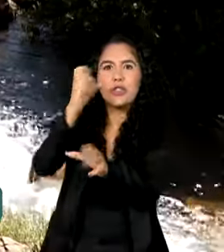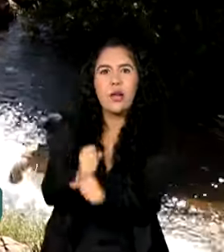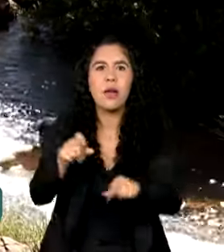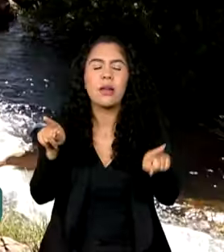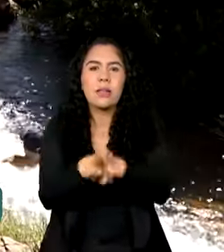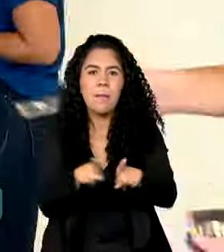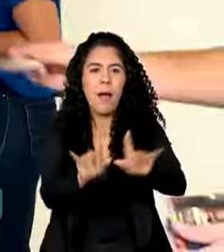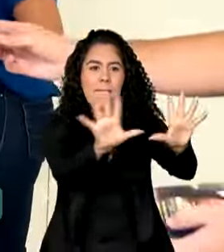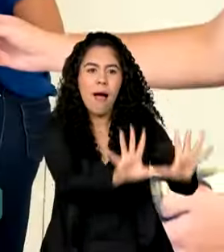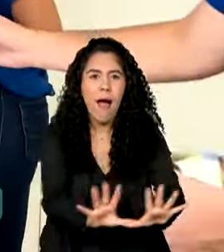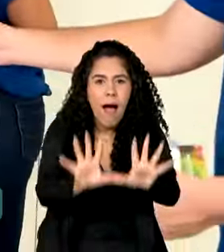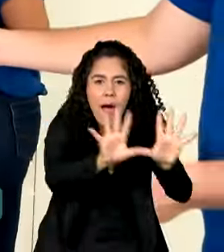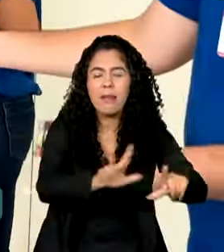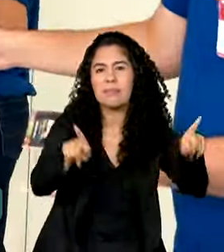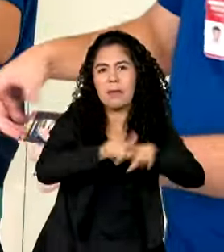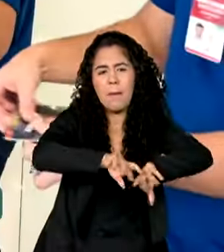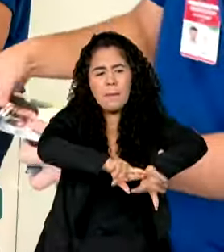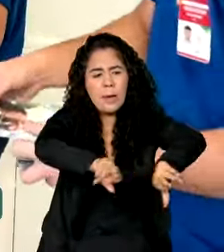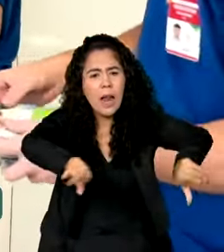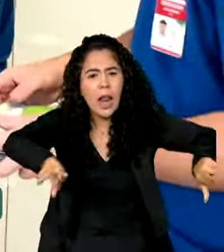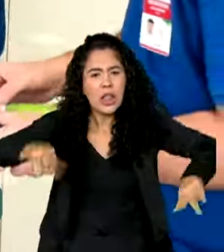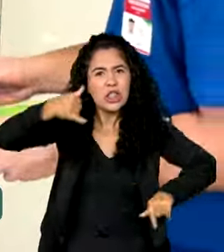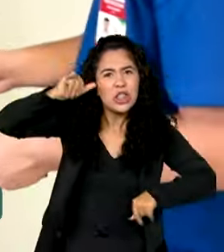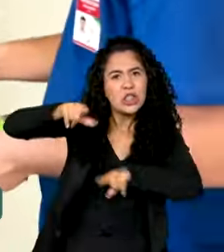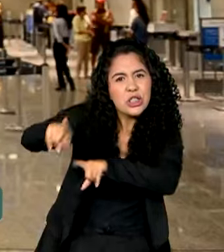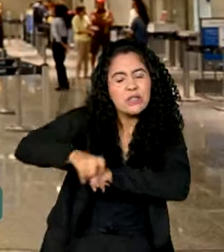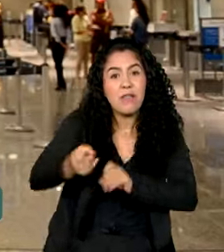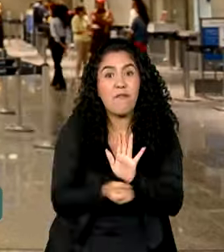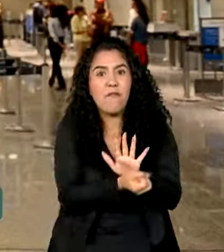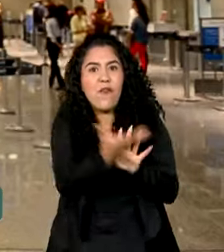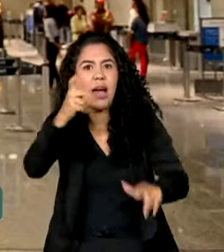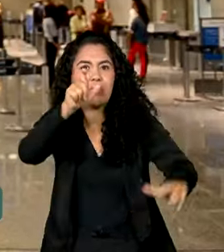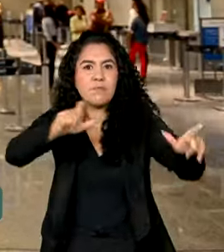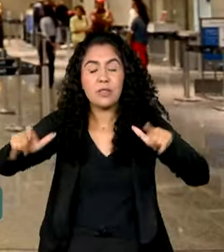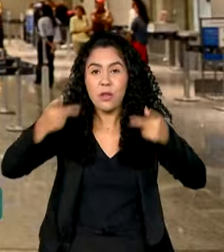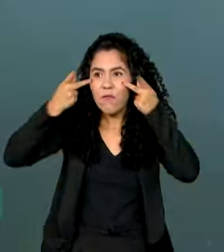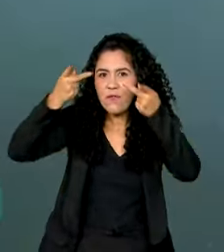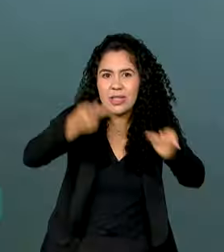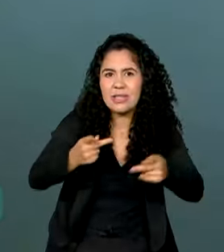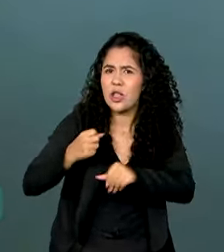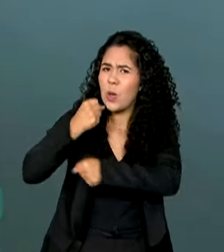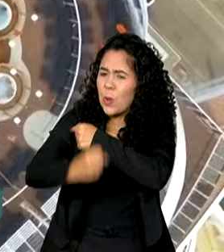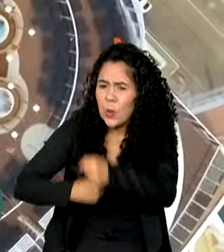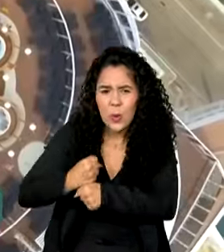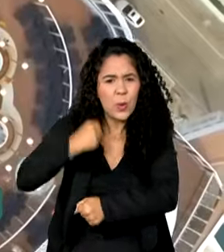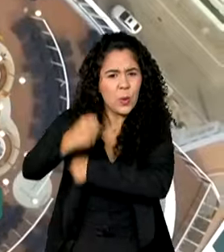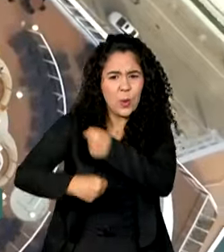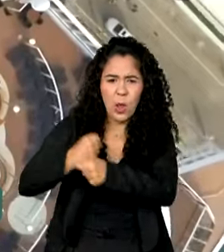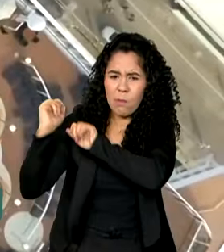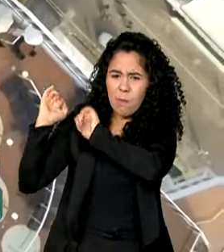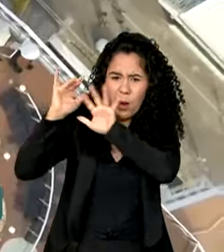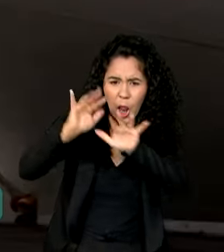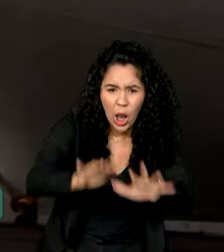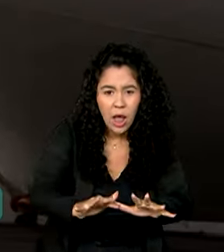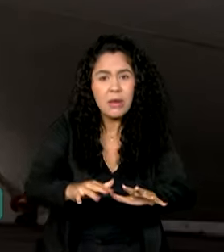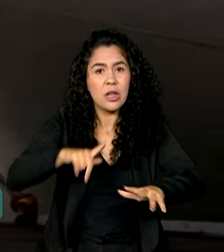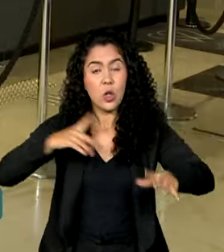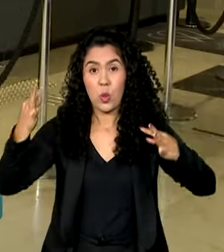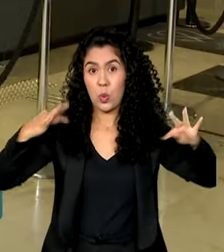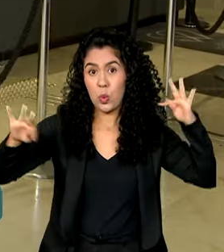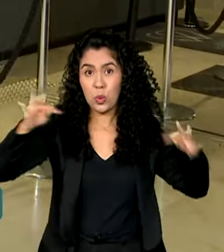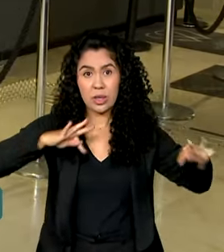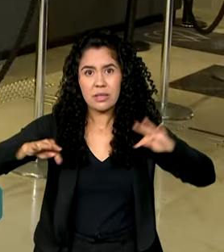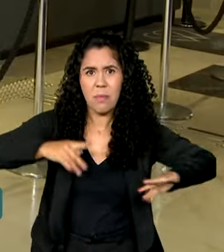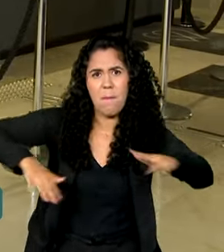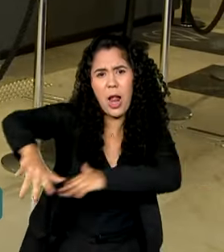outros sítios reconhecidos atraem milhões de visitantes todos os anos. E o movimento no turismo contribui